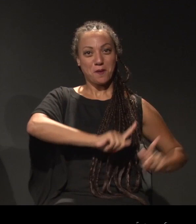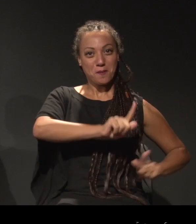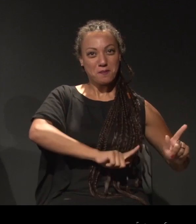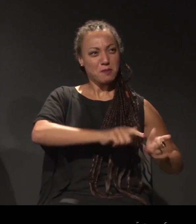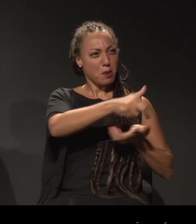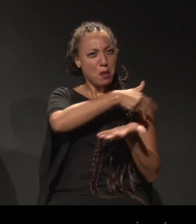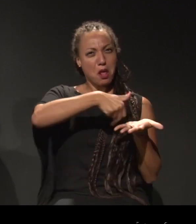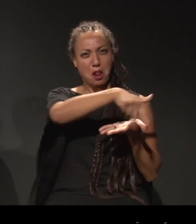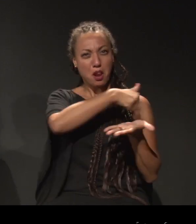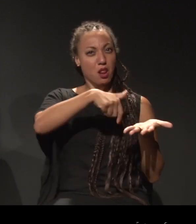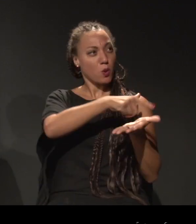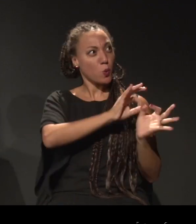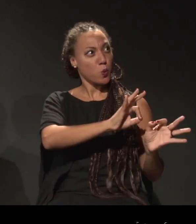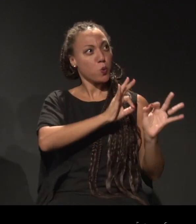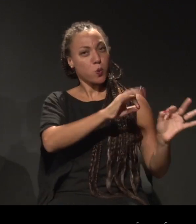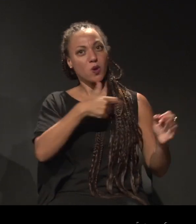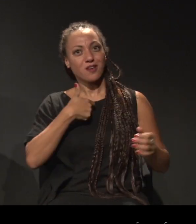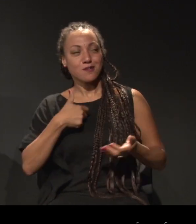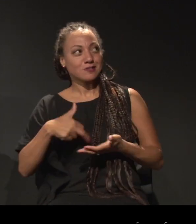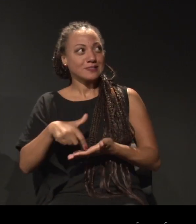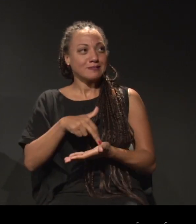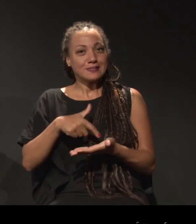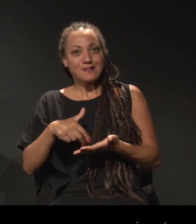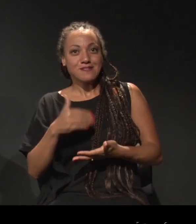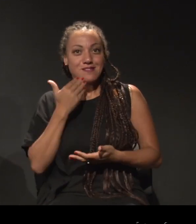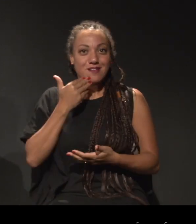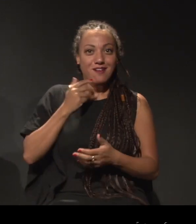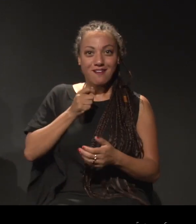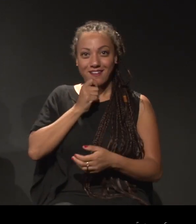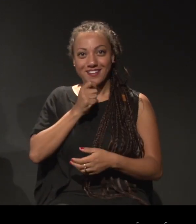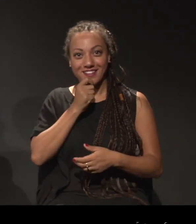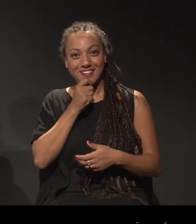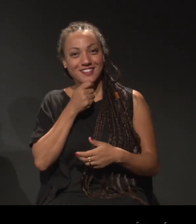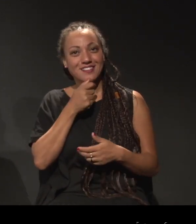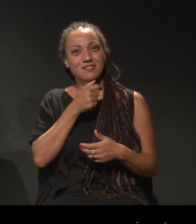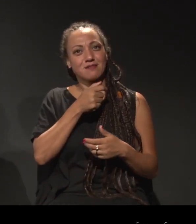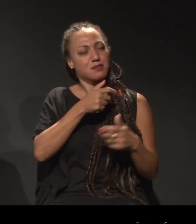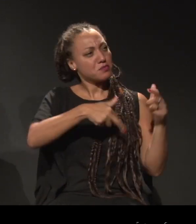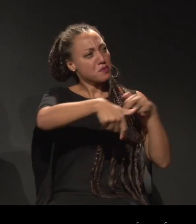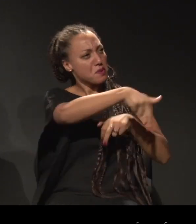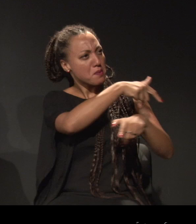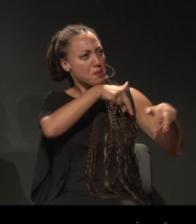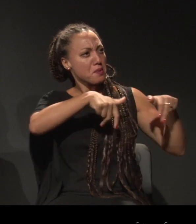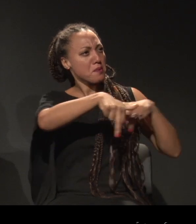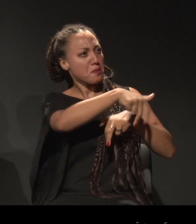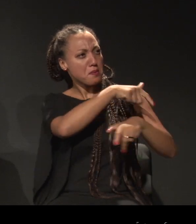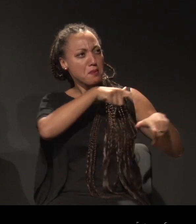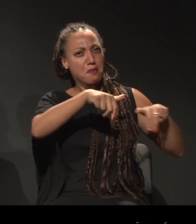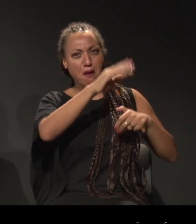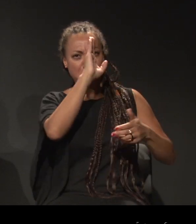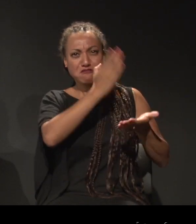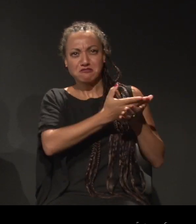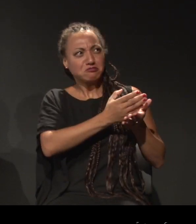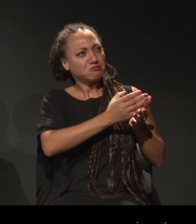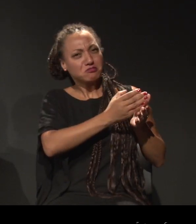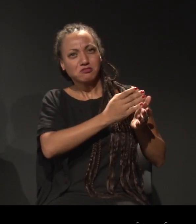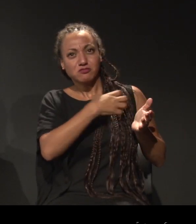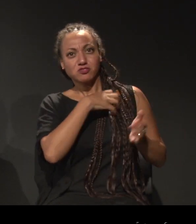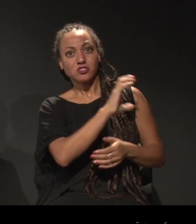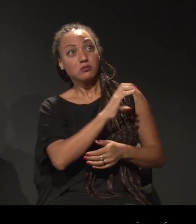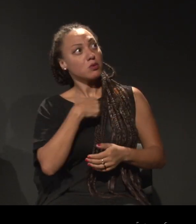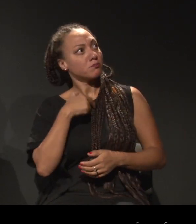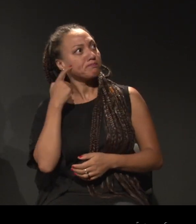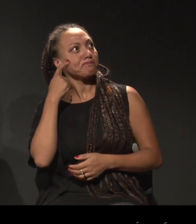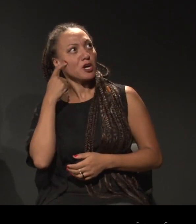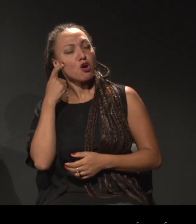povo que dançava muito, muito, muito bem, e versava muito bem sobre as suas convicções, eu vou procurar aprender a